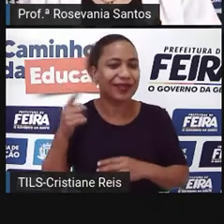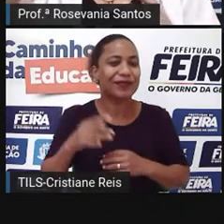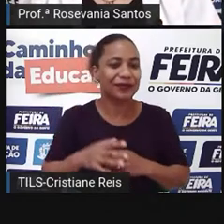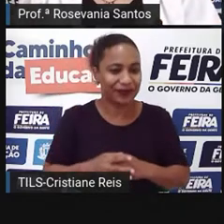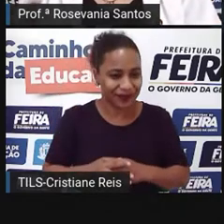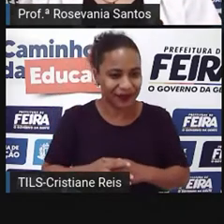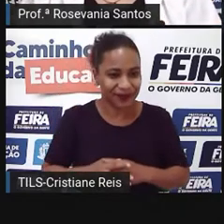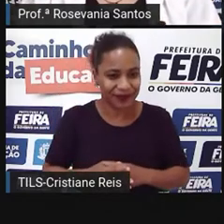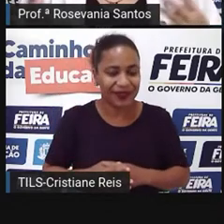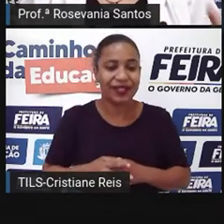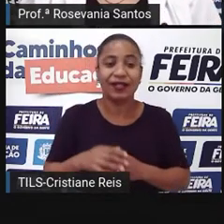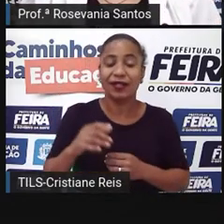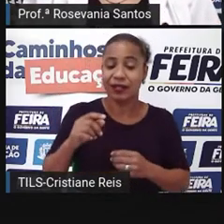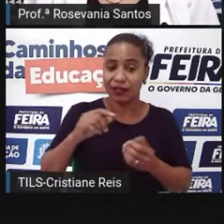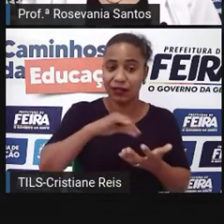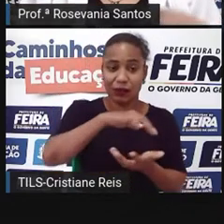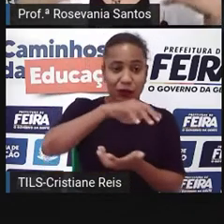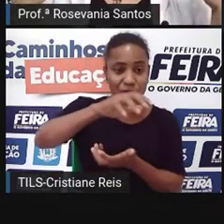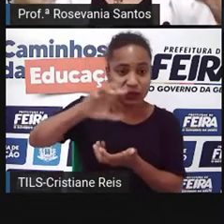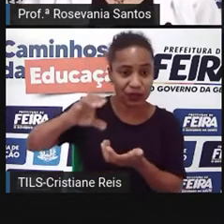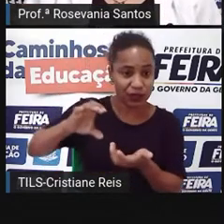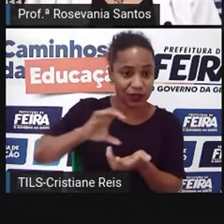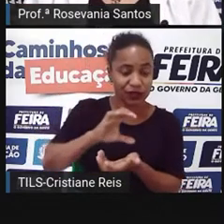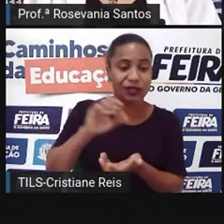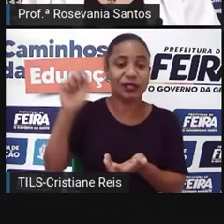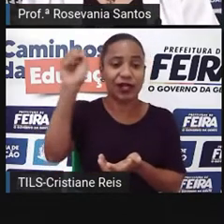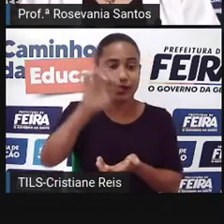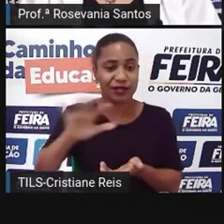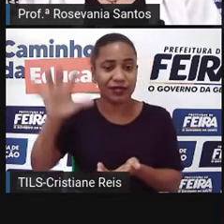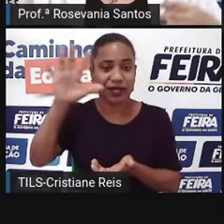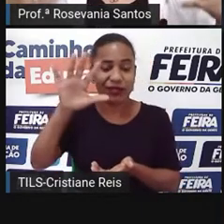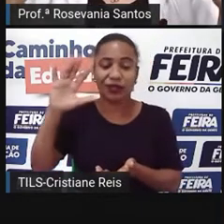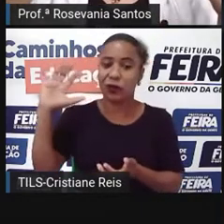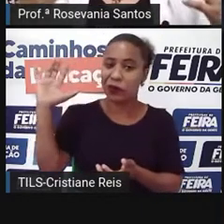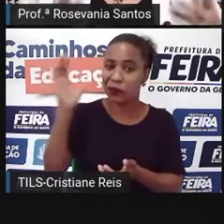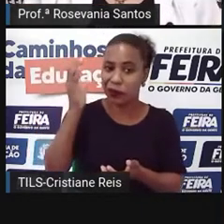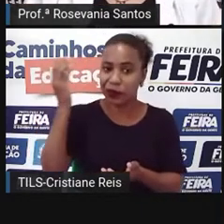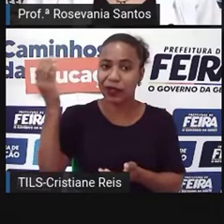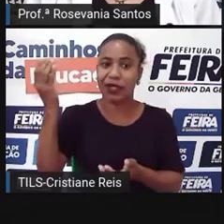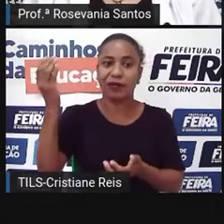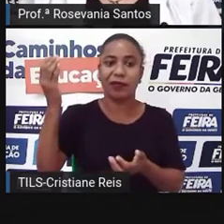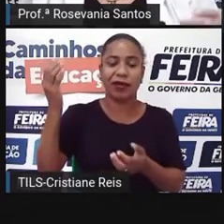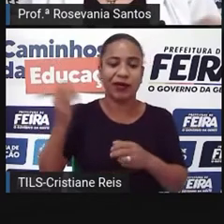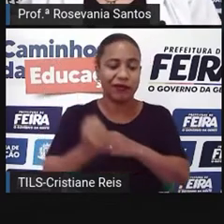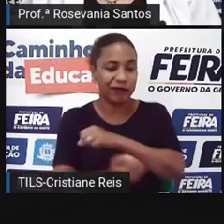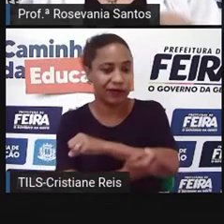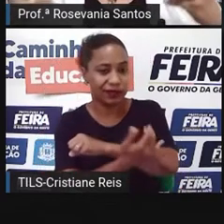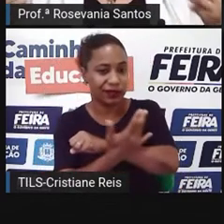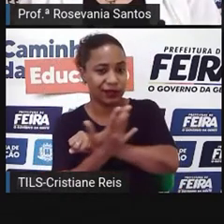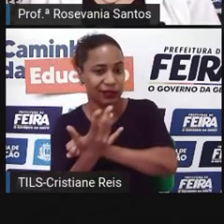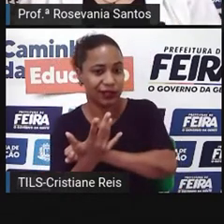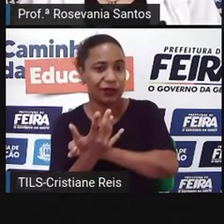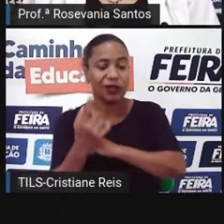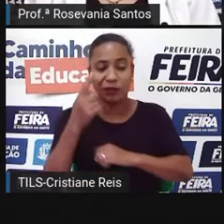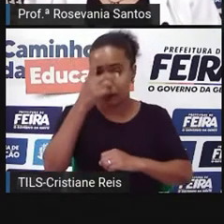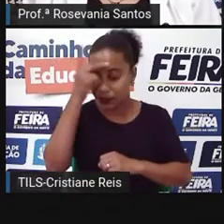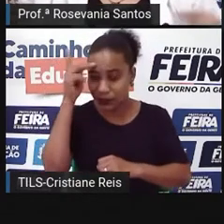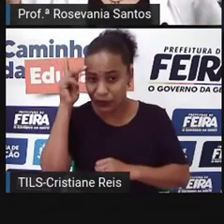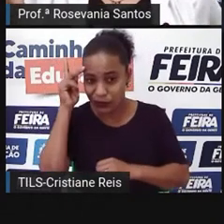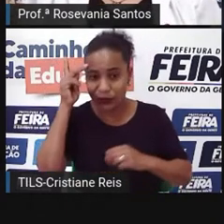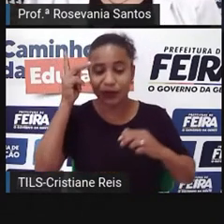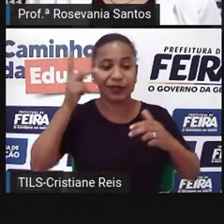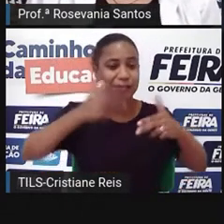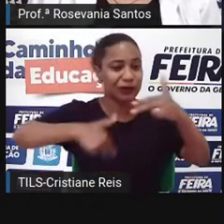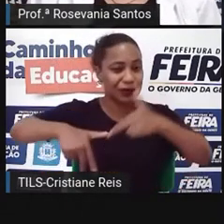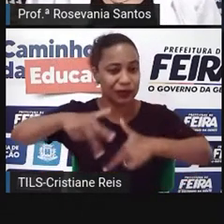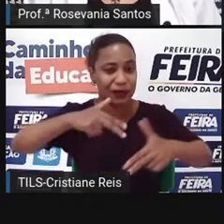nós falamos o tempo todo da diversidade. A diversidade de clima, a diversidade de vegetação, a diversidade de pessoas, diversidade